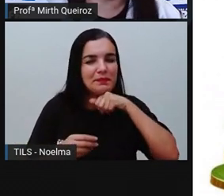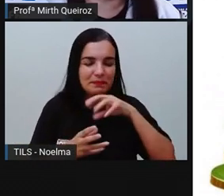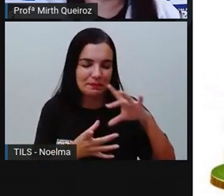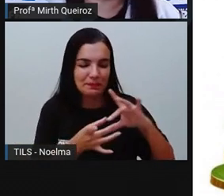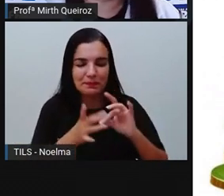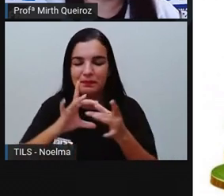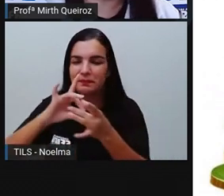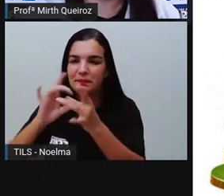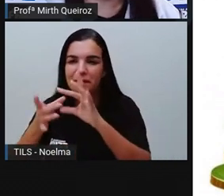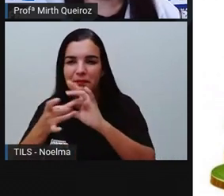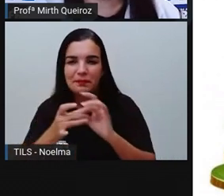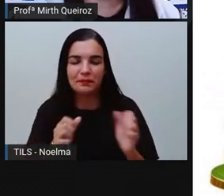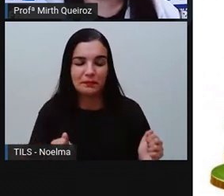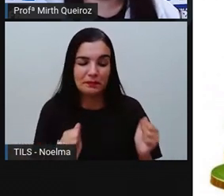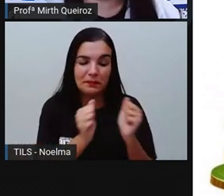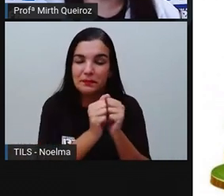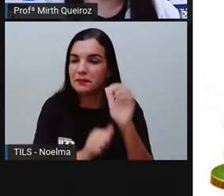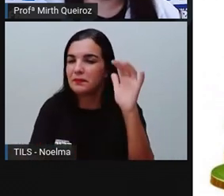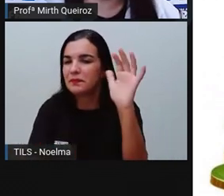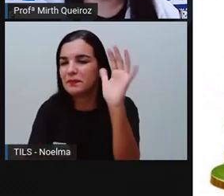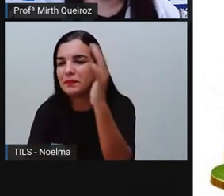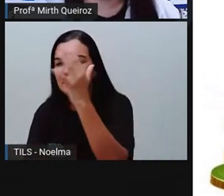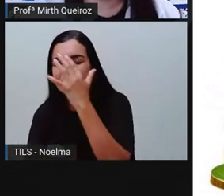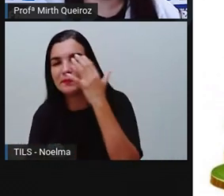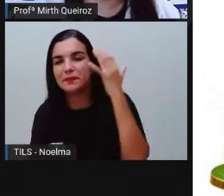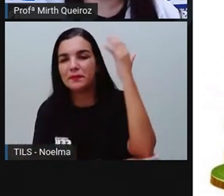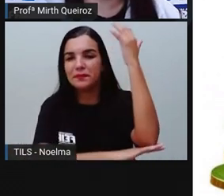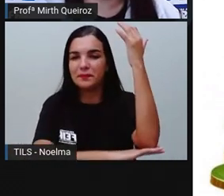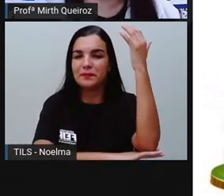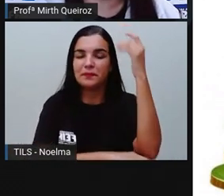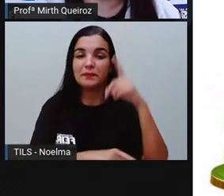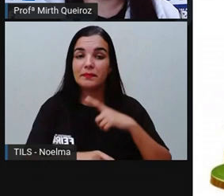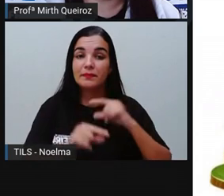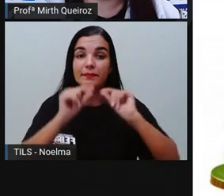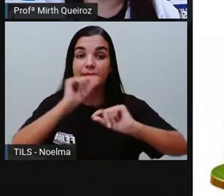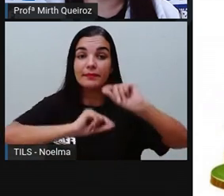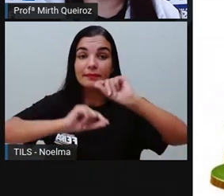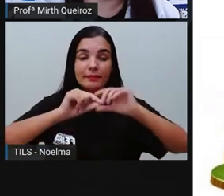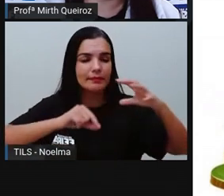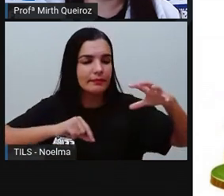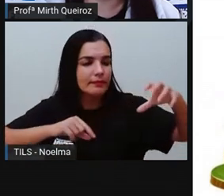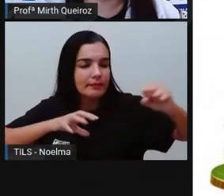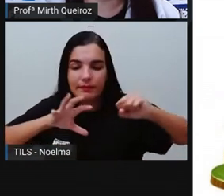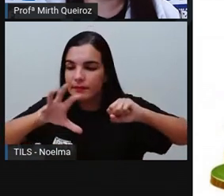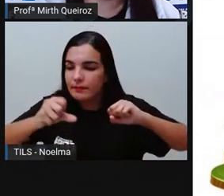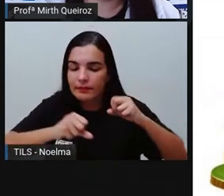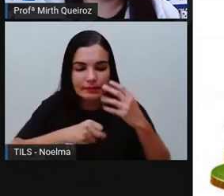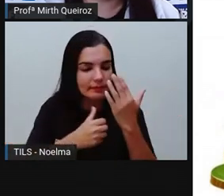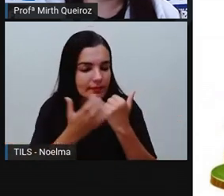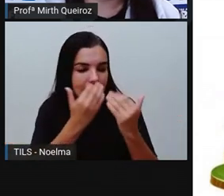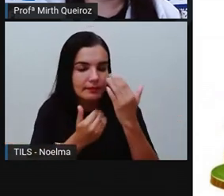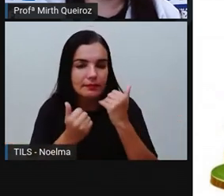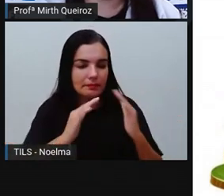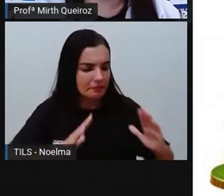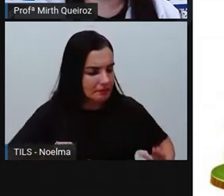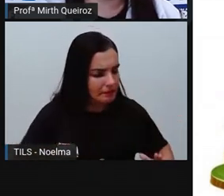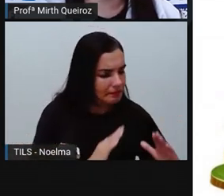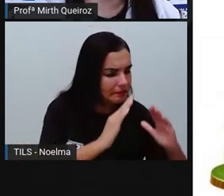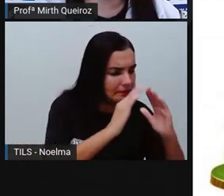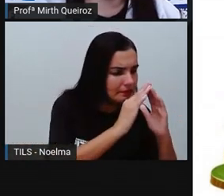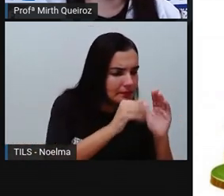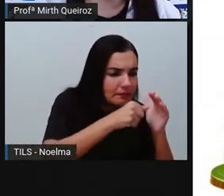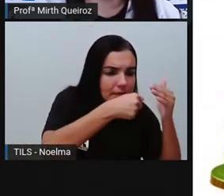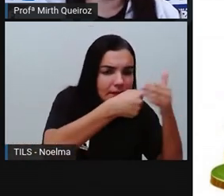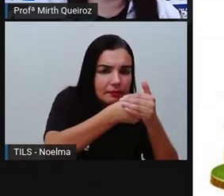meio onde vivem. Essas interações se dão pela busca de alimentos, abrigo, reprodução, entre